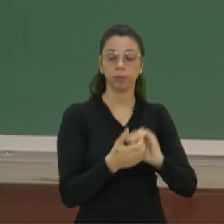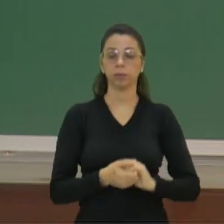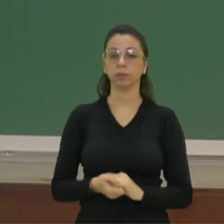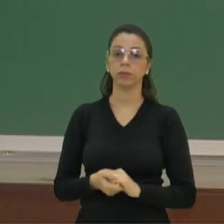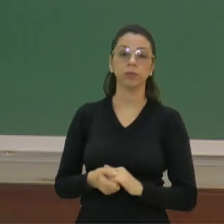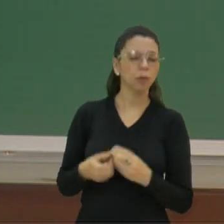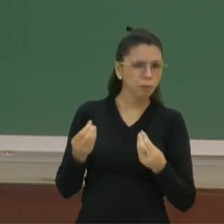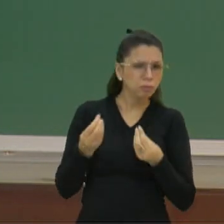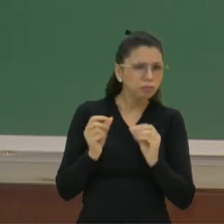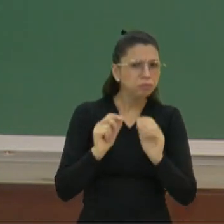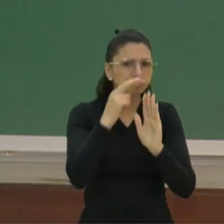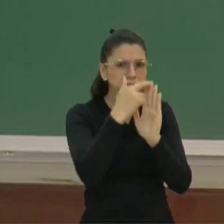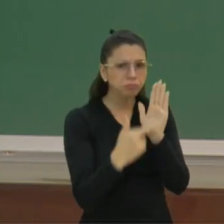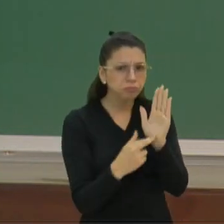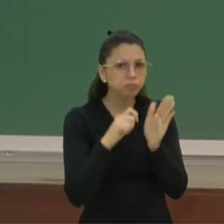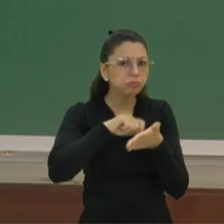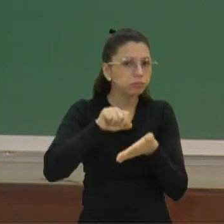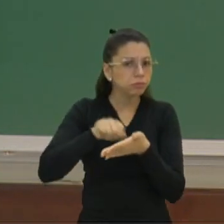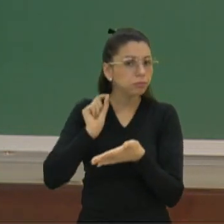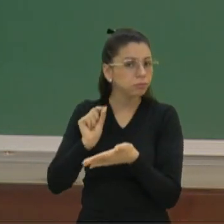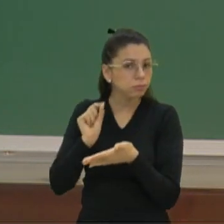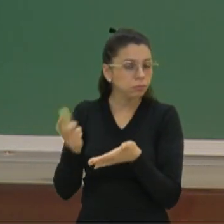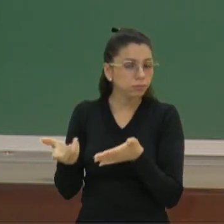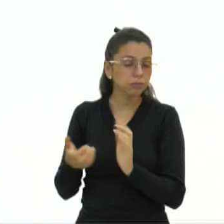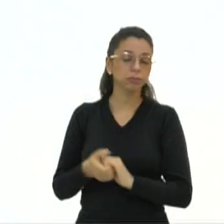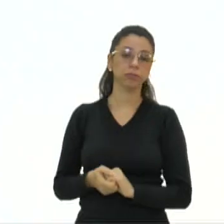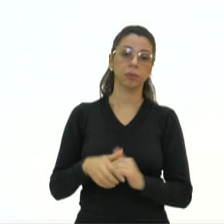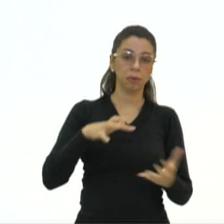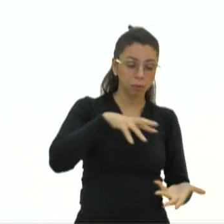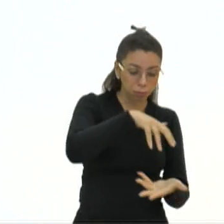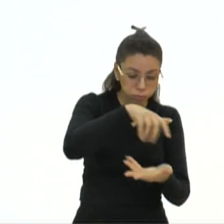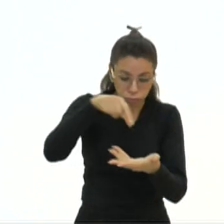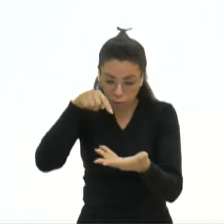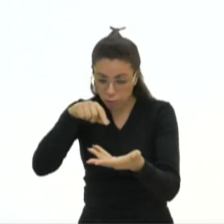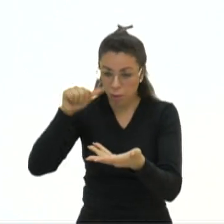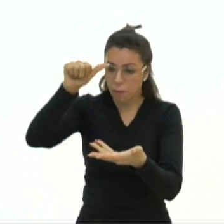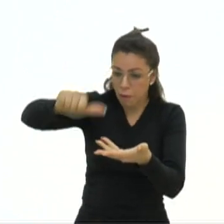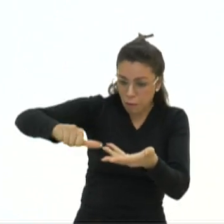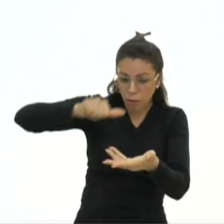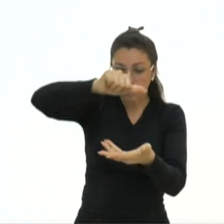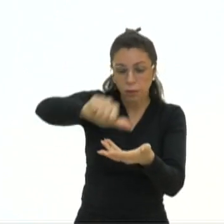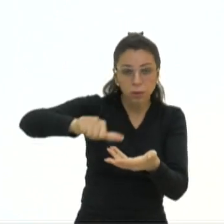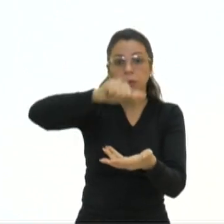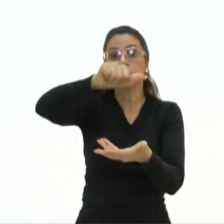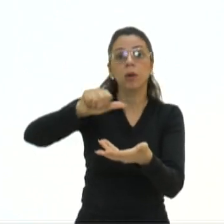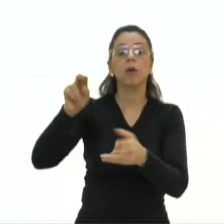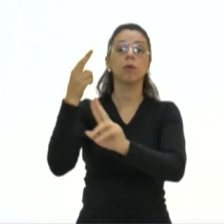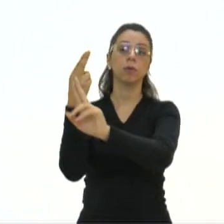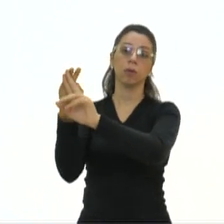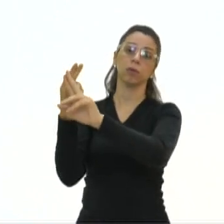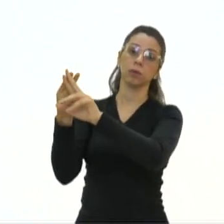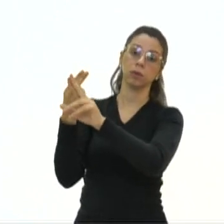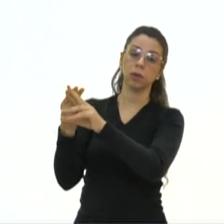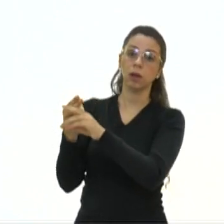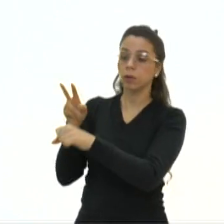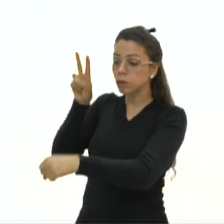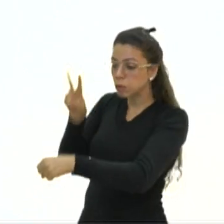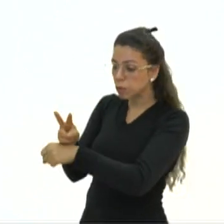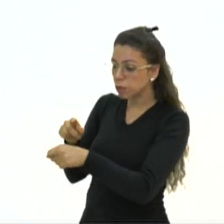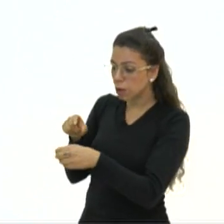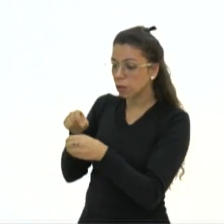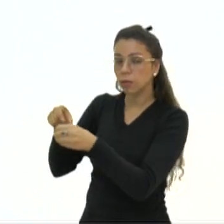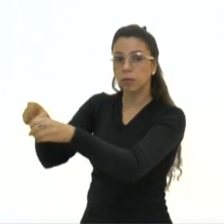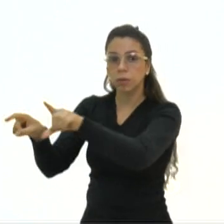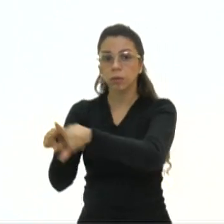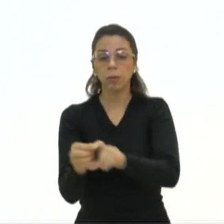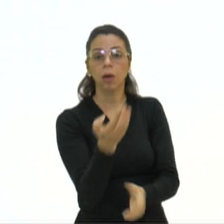escreveram nesse relatório? O planeta precisa mudar urgentemente a maneira de usar e cultivar as suas terras e seus hábitos